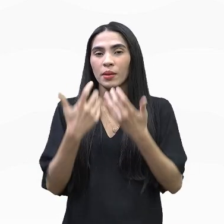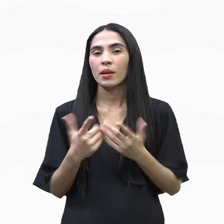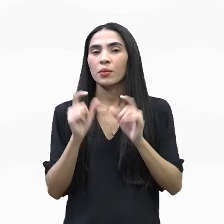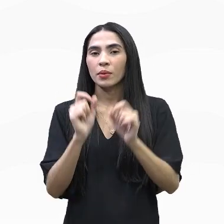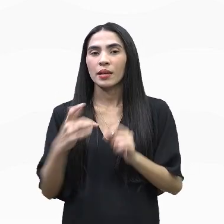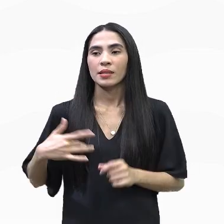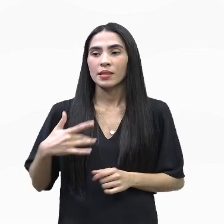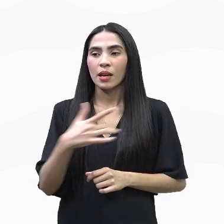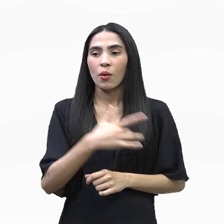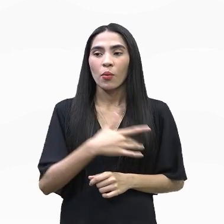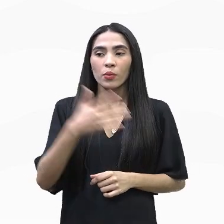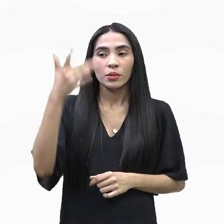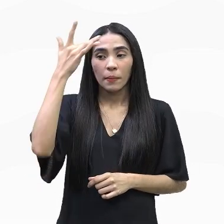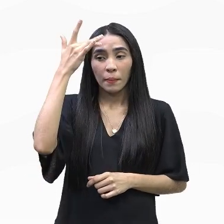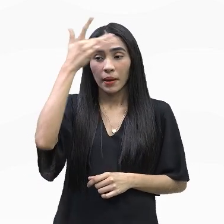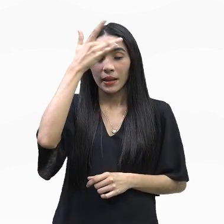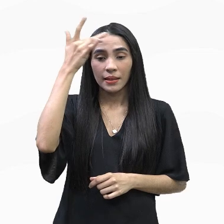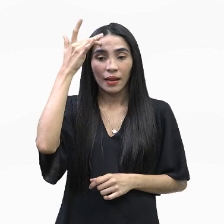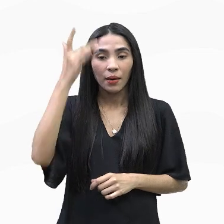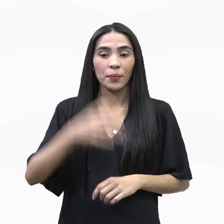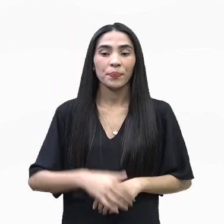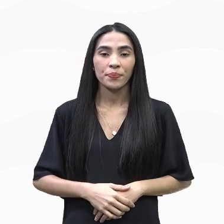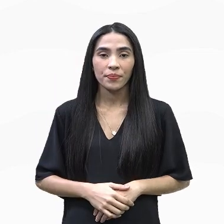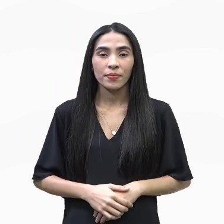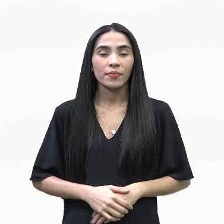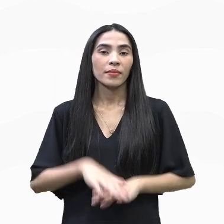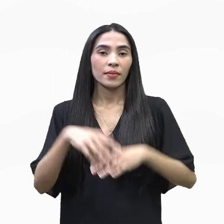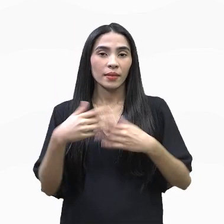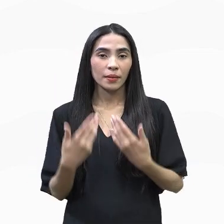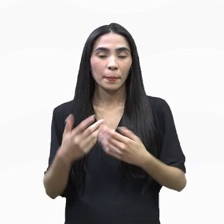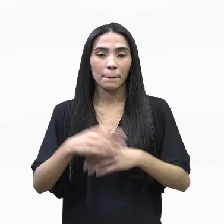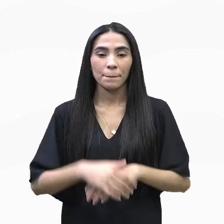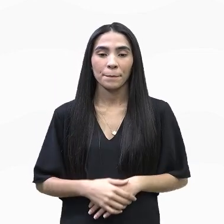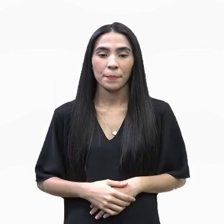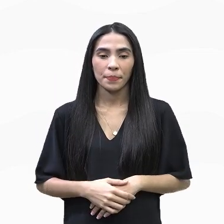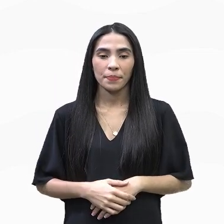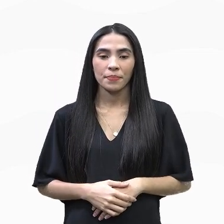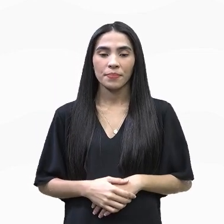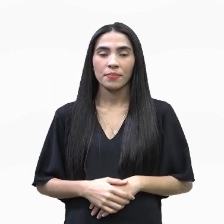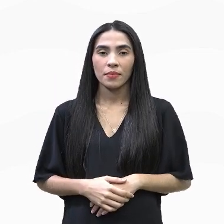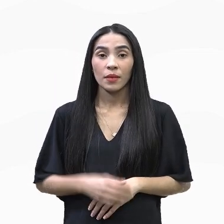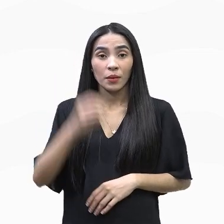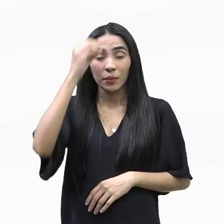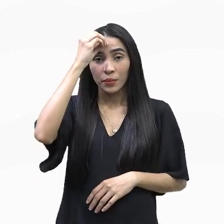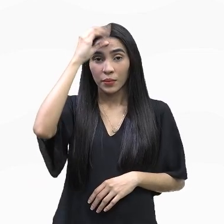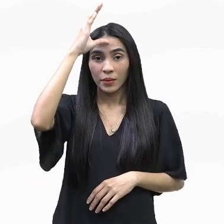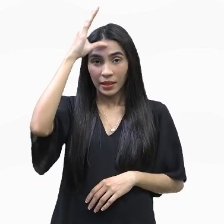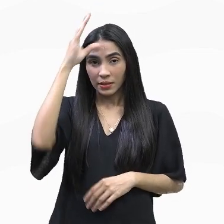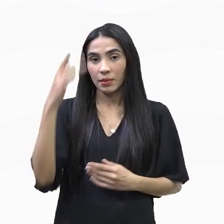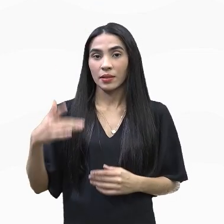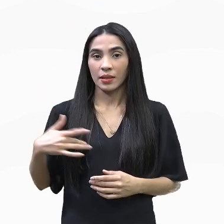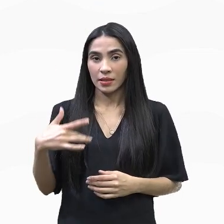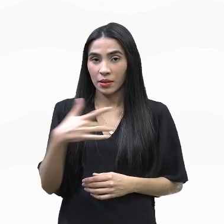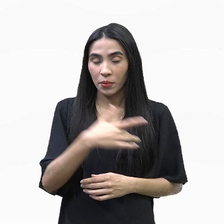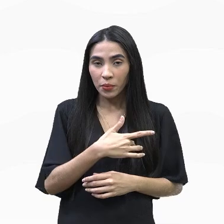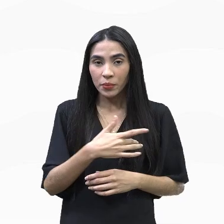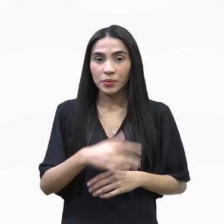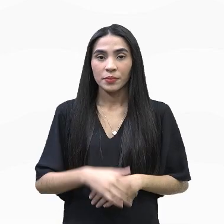mental aqui, né? Então, nós estamos falando tanto daquela, do conhecimento da saúde